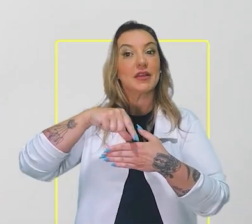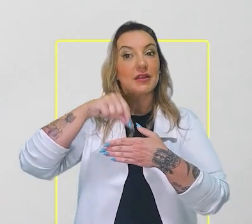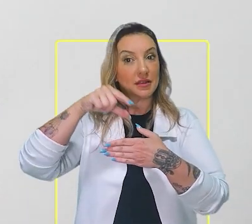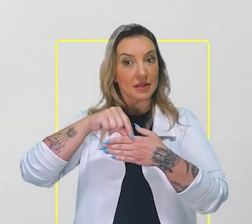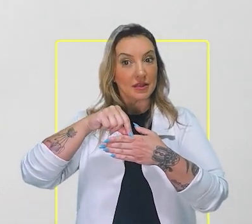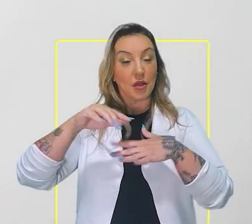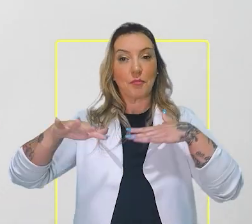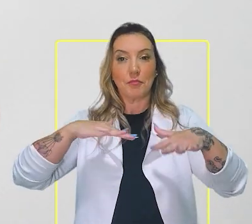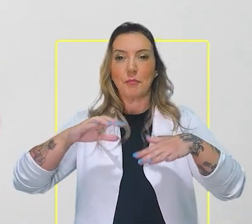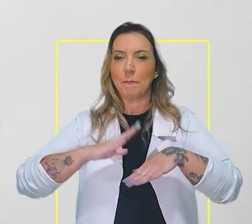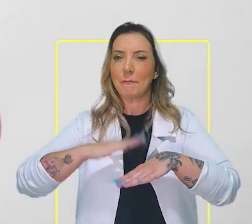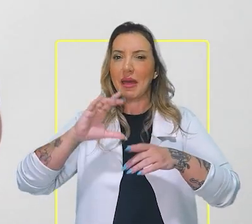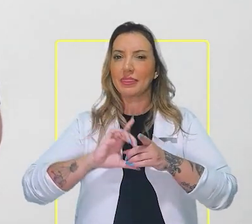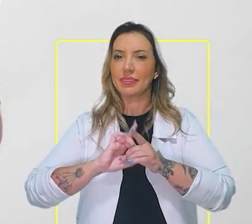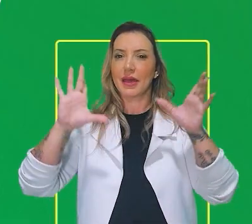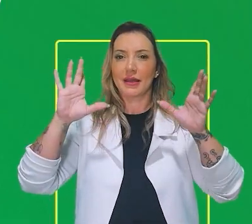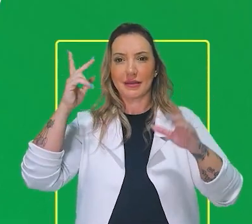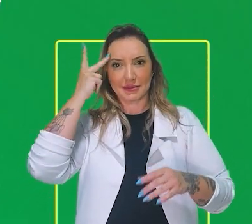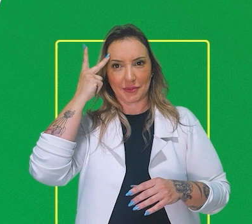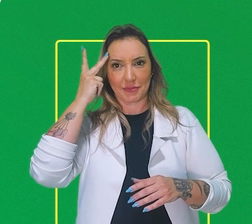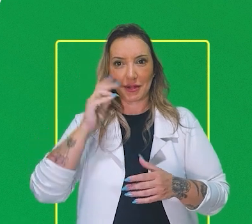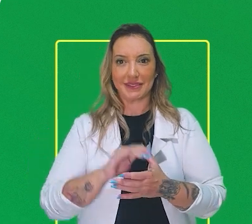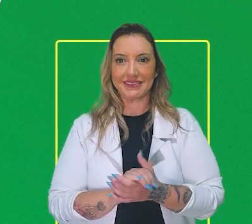movimento mais democrático de São Paulo.